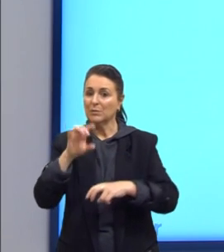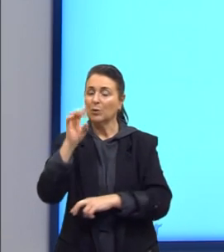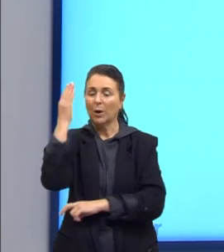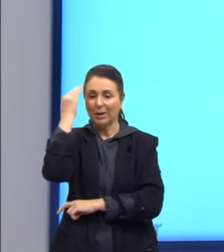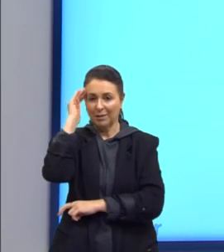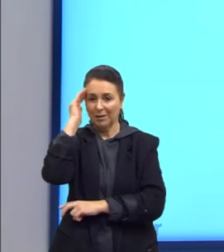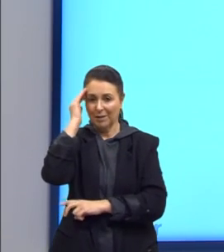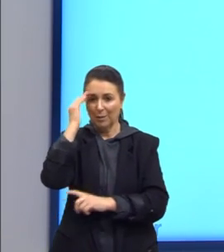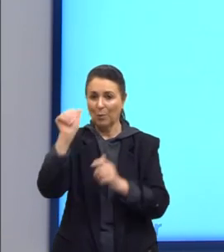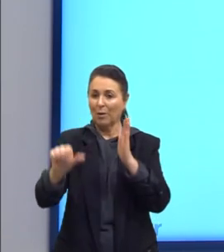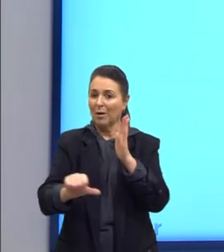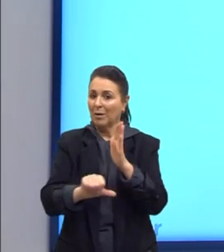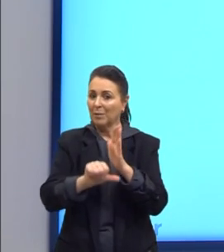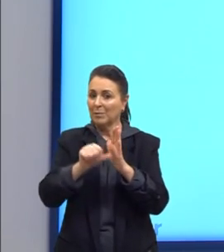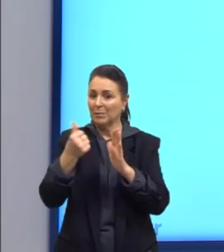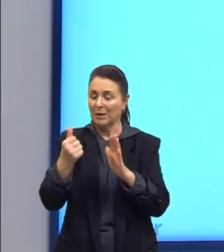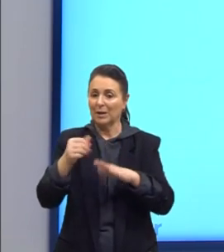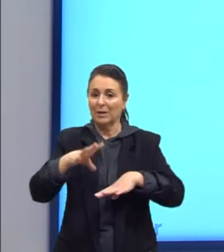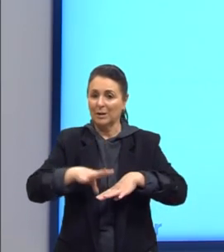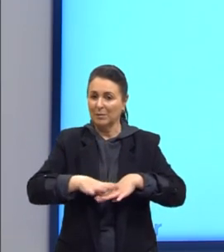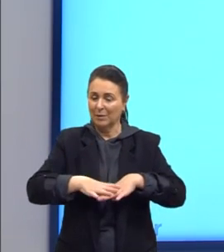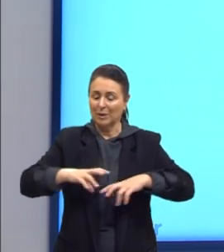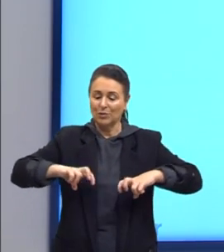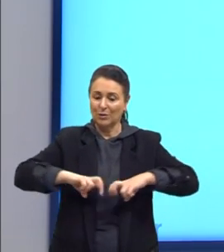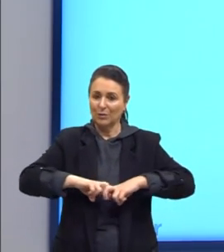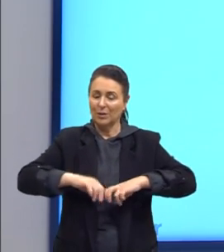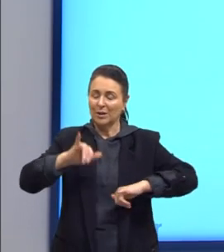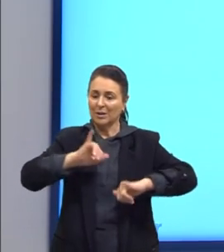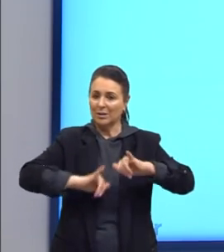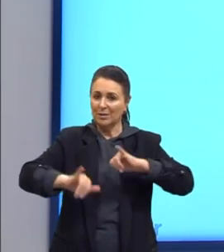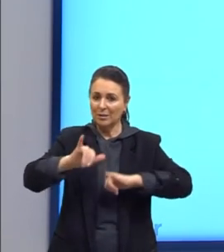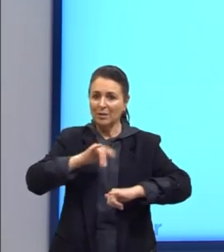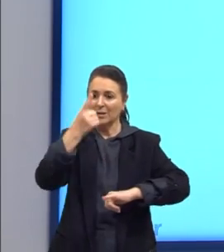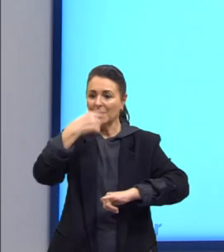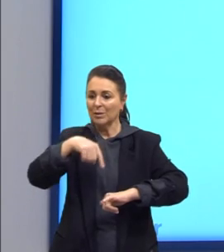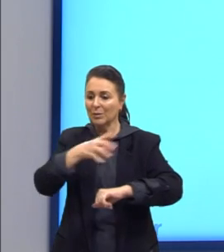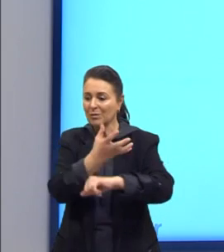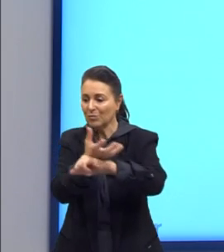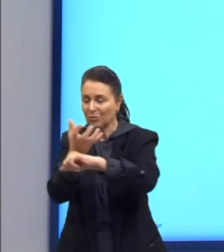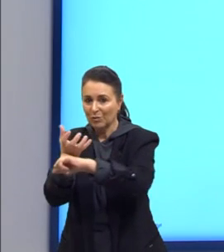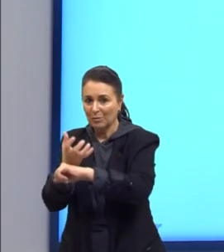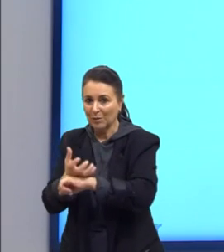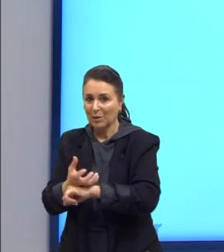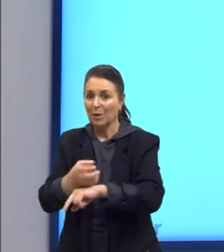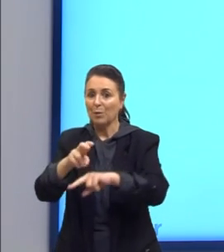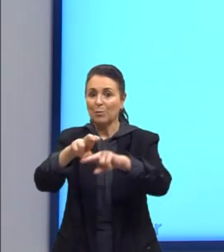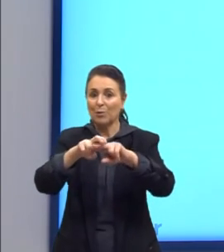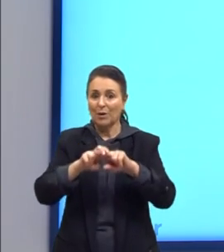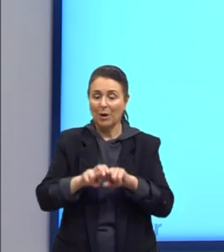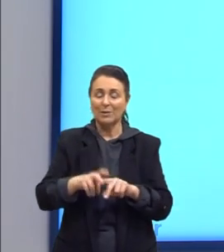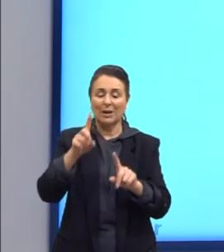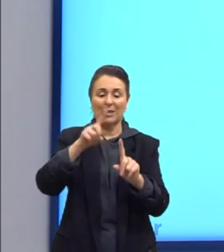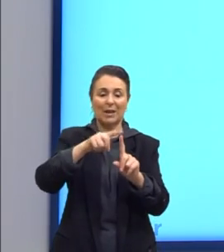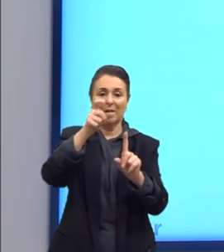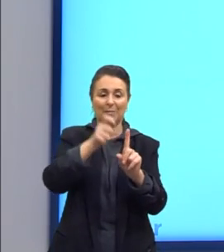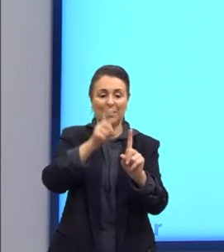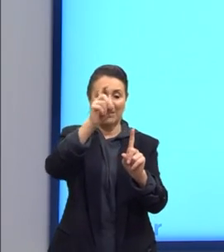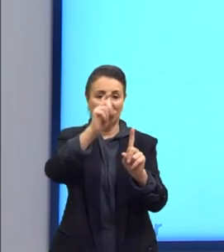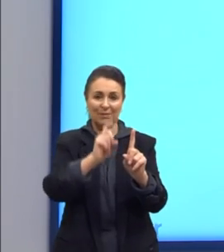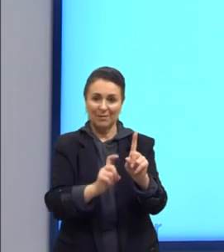metafísica, a matemática, a física, química e demais disciplinas graças à metafísica que